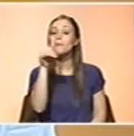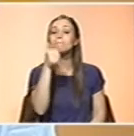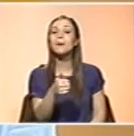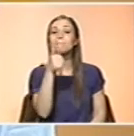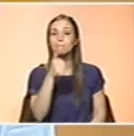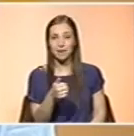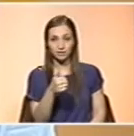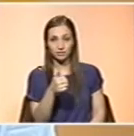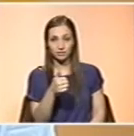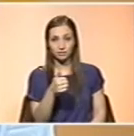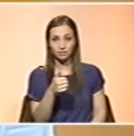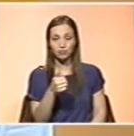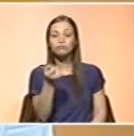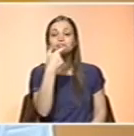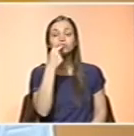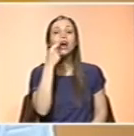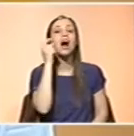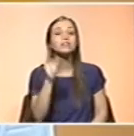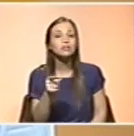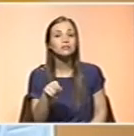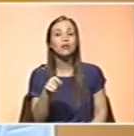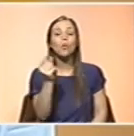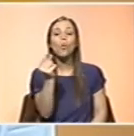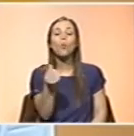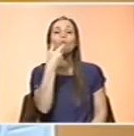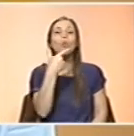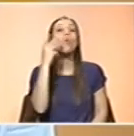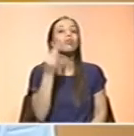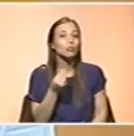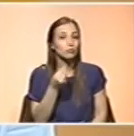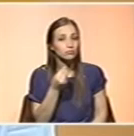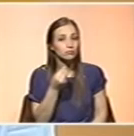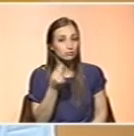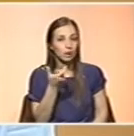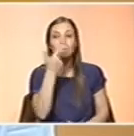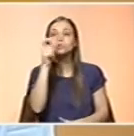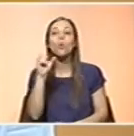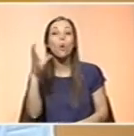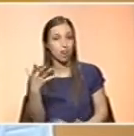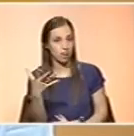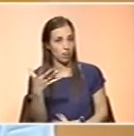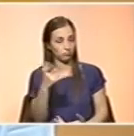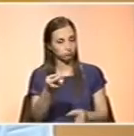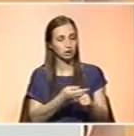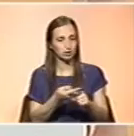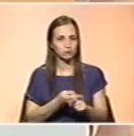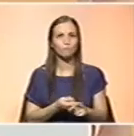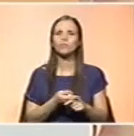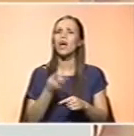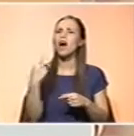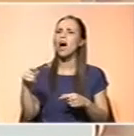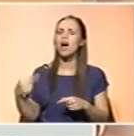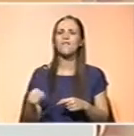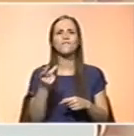em que dose, para quem e utilizar. Porque aí, sim, tem interesse. Já vamos regressar. Há casos em que as vitaminas